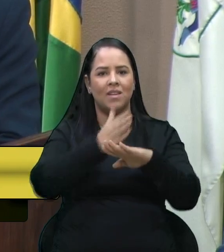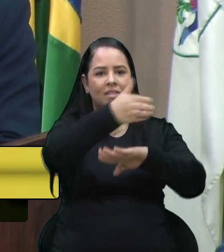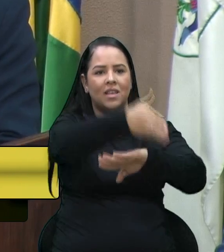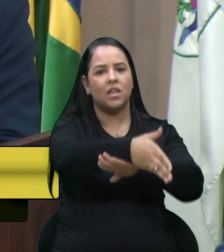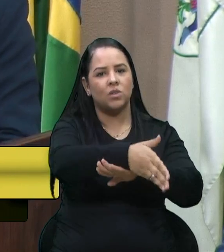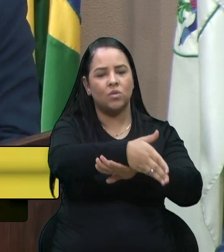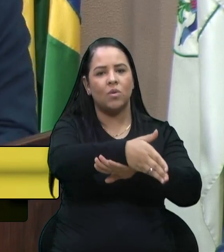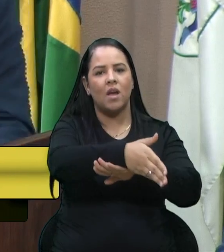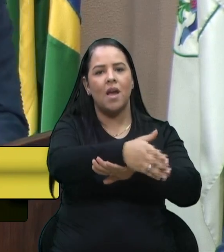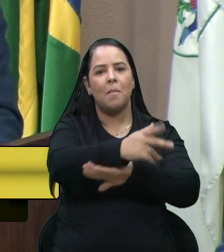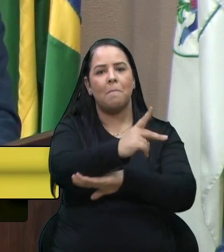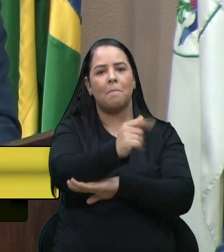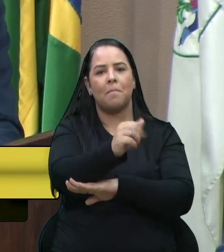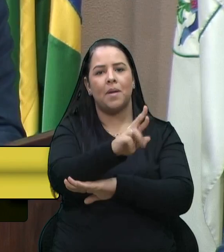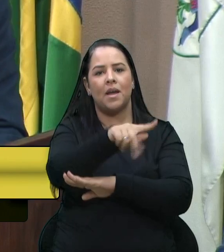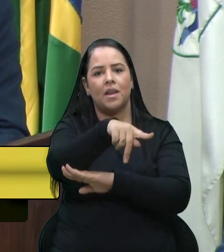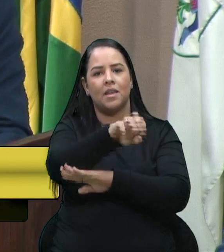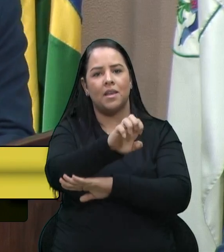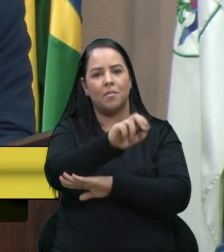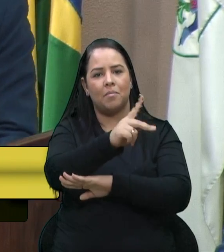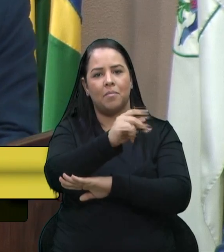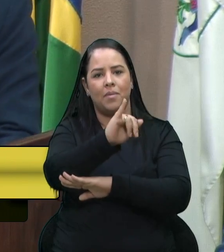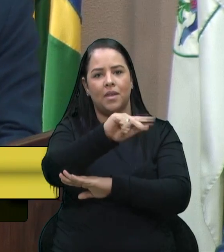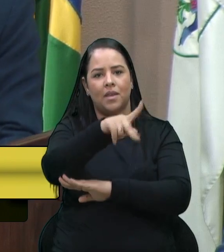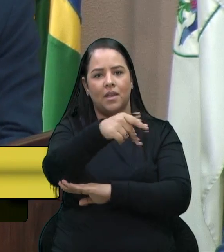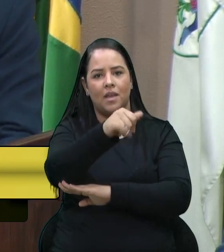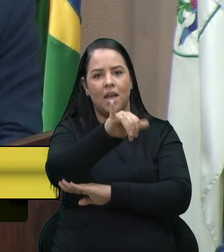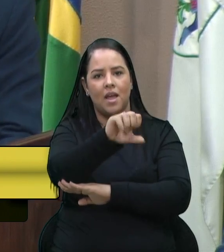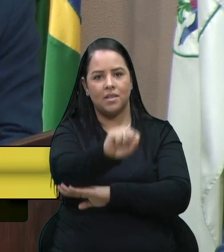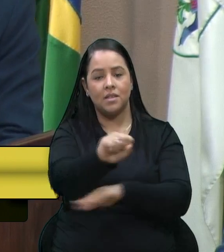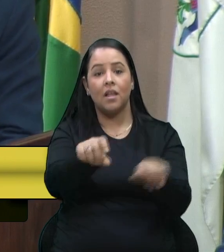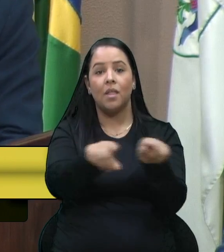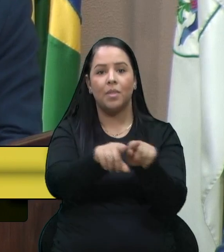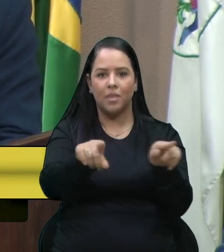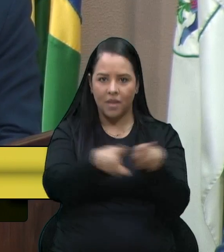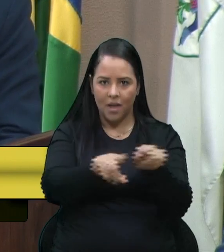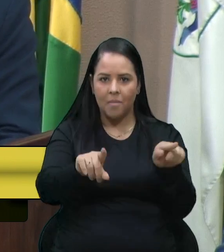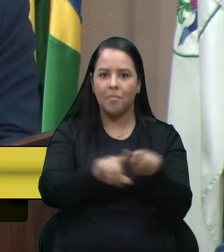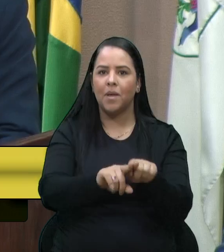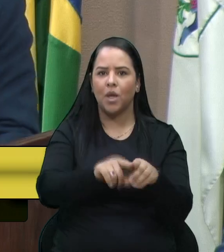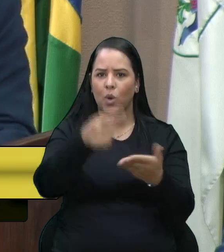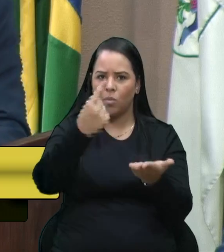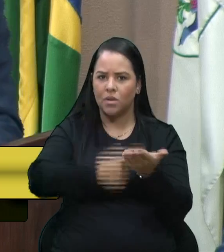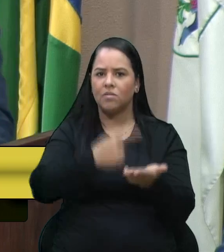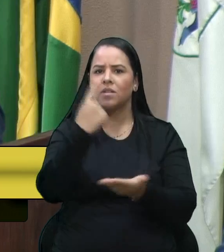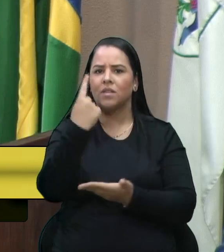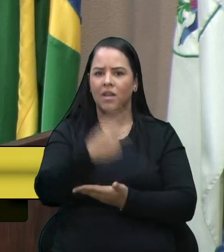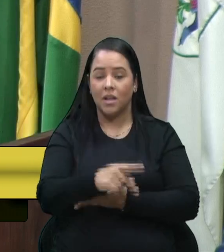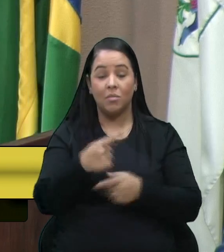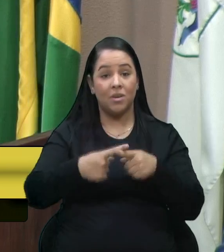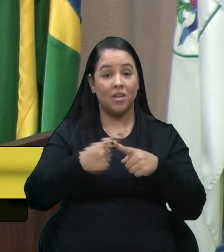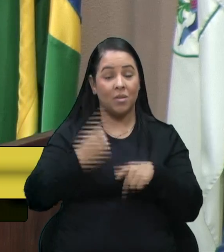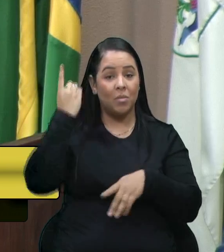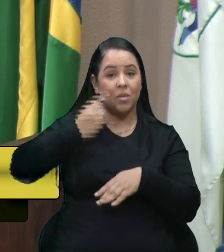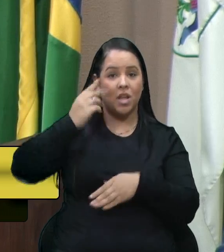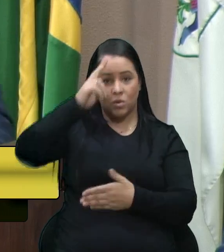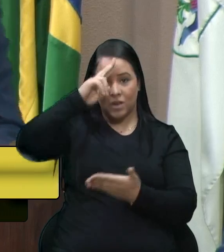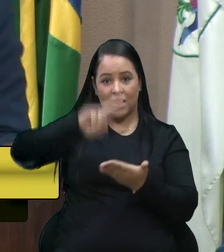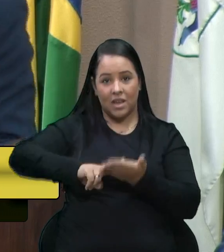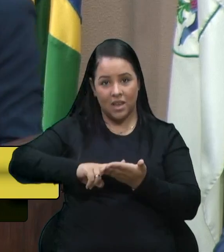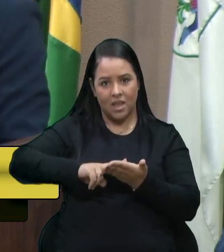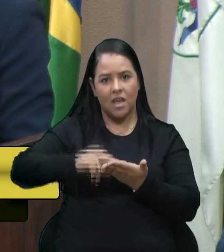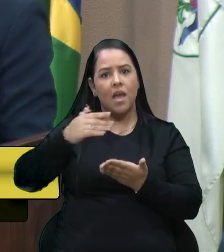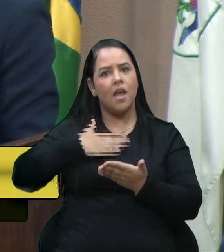Pinhais. Também cumpriu com a palavra. Demanda esta do deputado Niri, que na minha presença, por